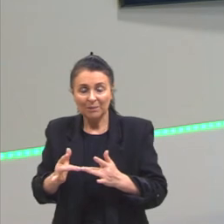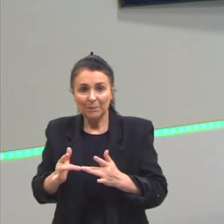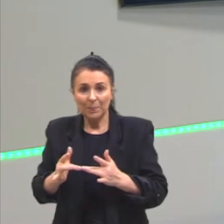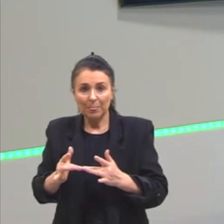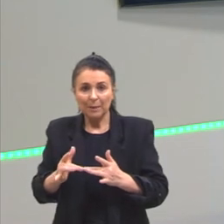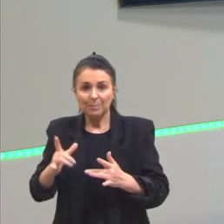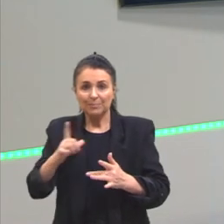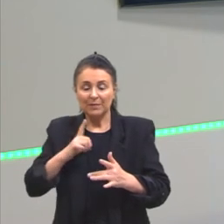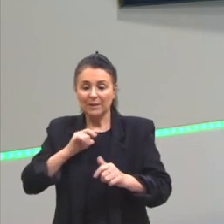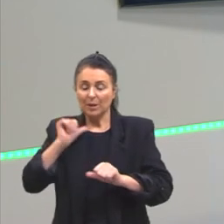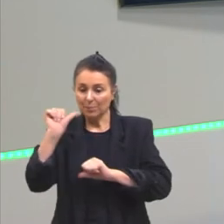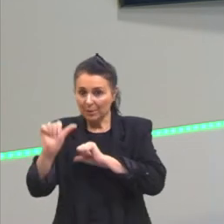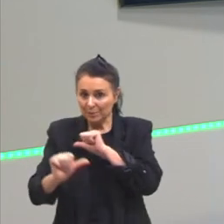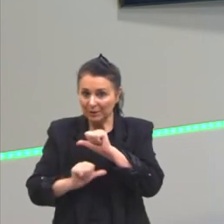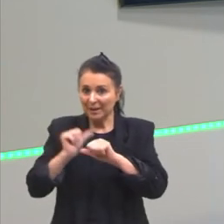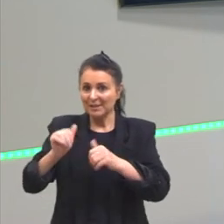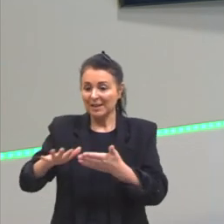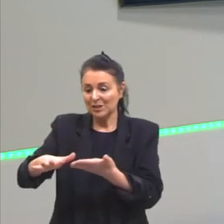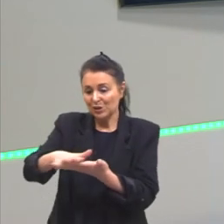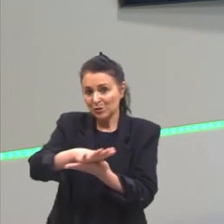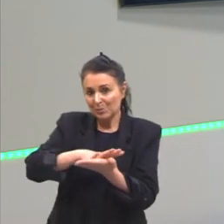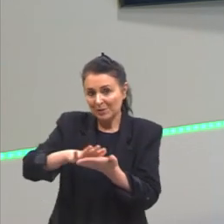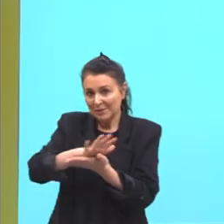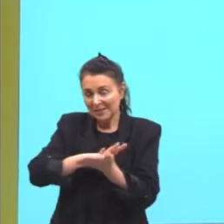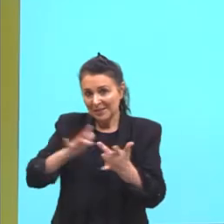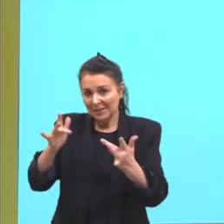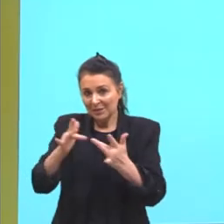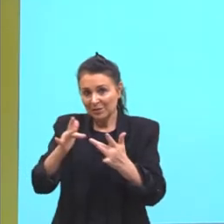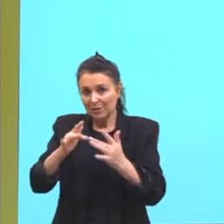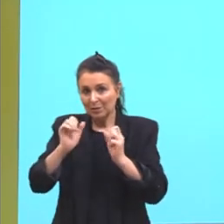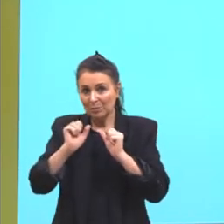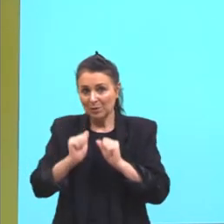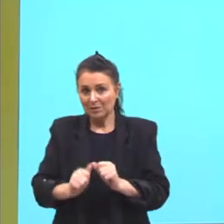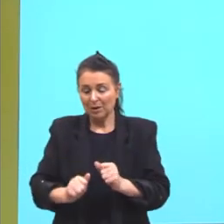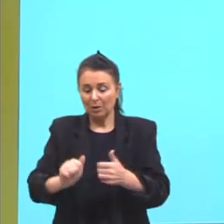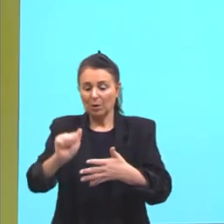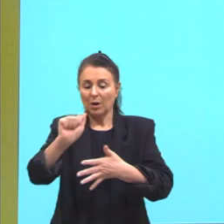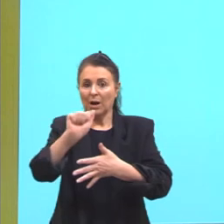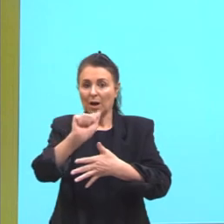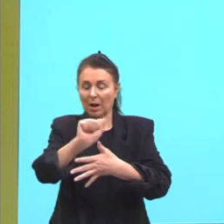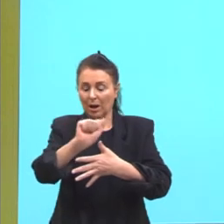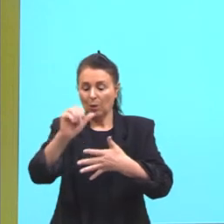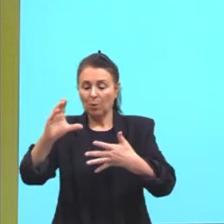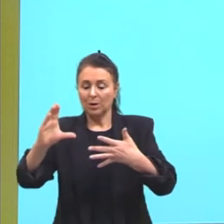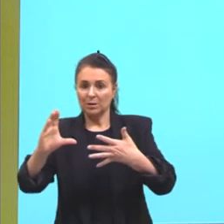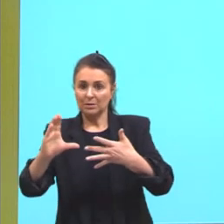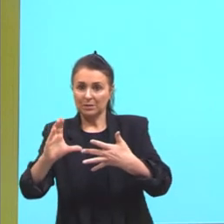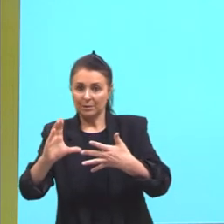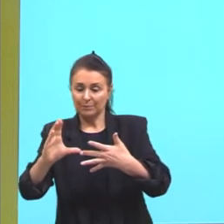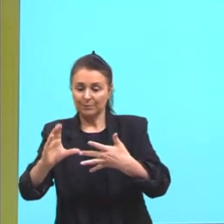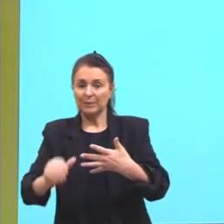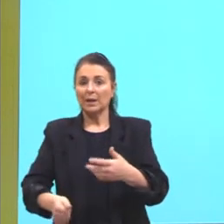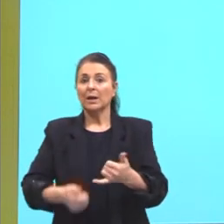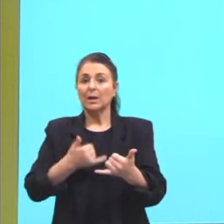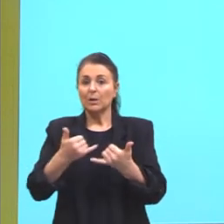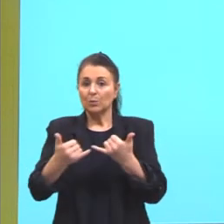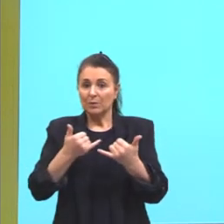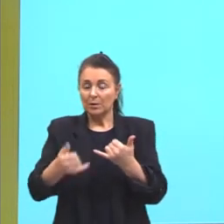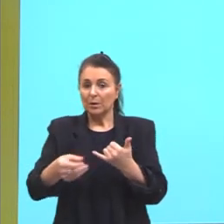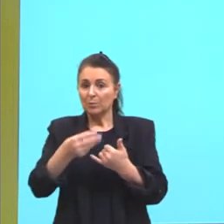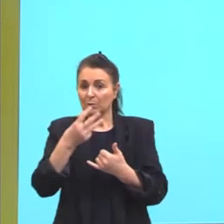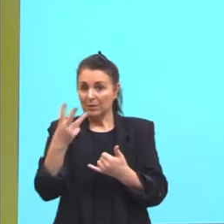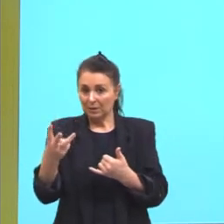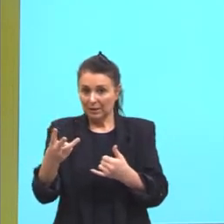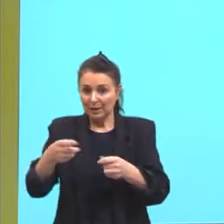eu vou ter uma alteração de superfície de contato, que pode ser a A ou a C. E no exemplo três, no preparo de